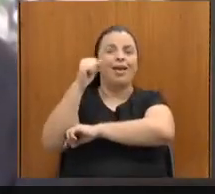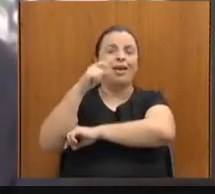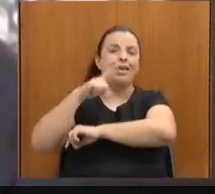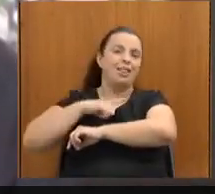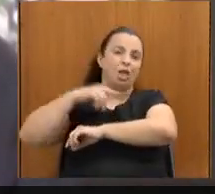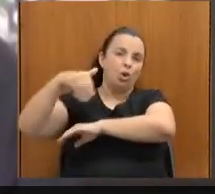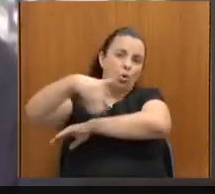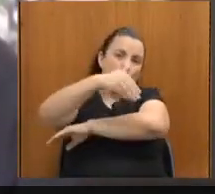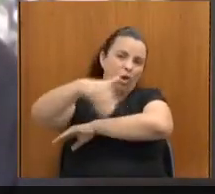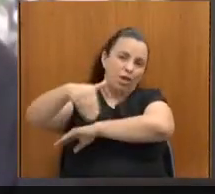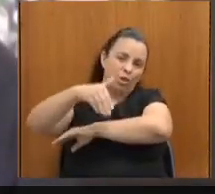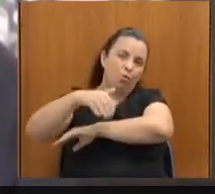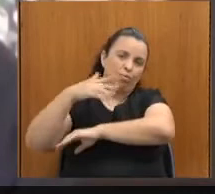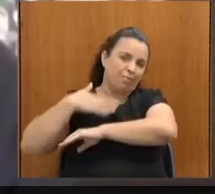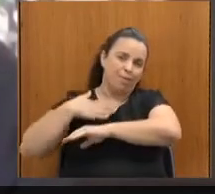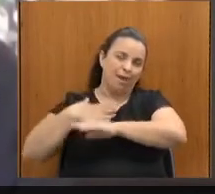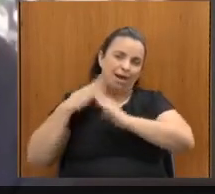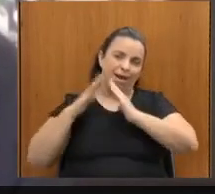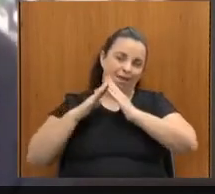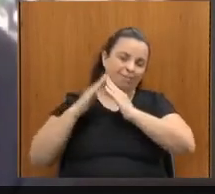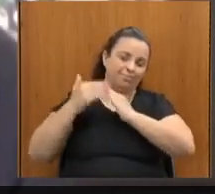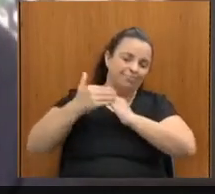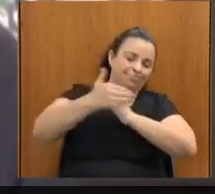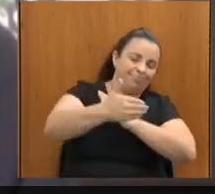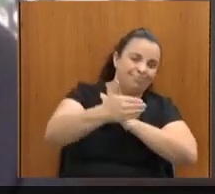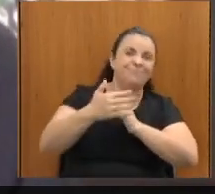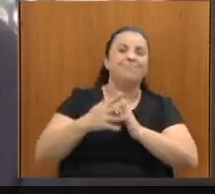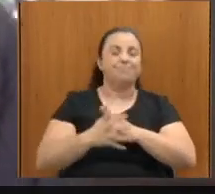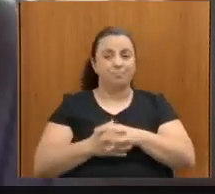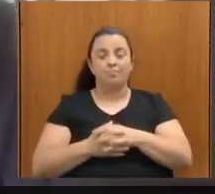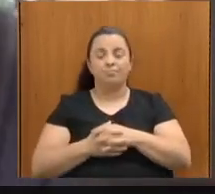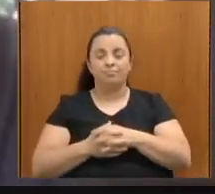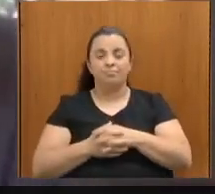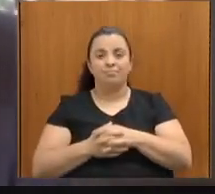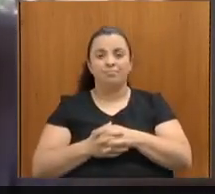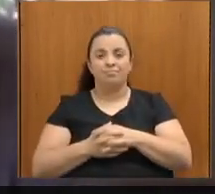da minha residência. Ok? Então,